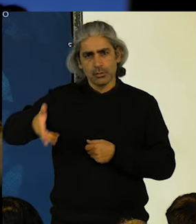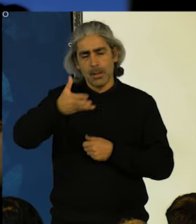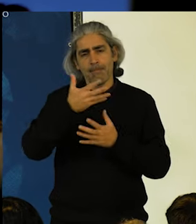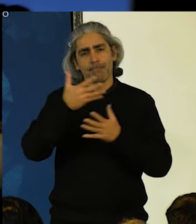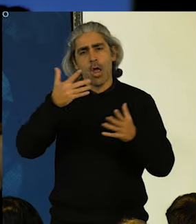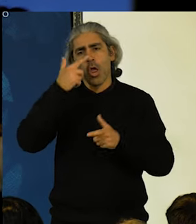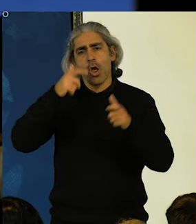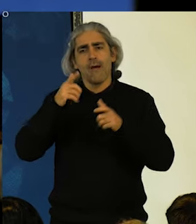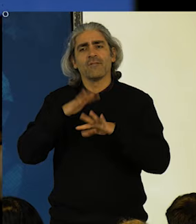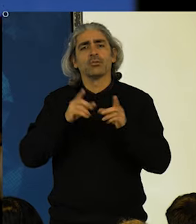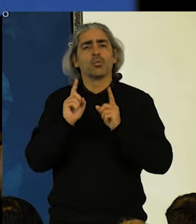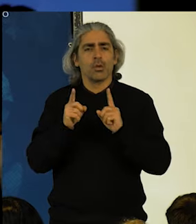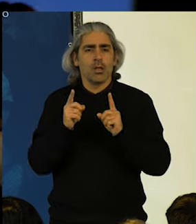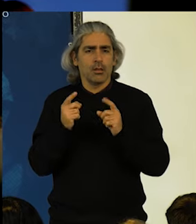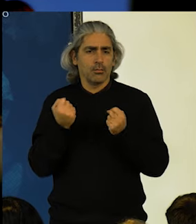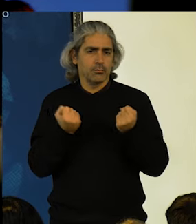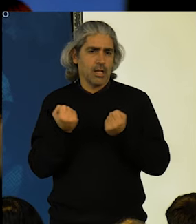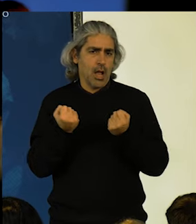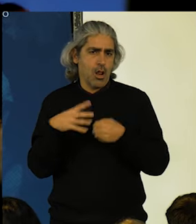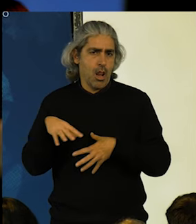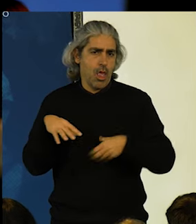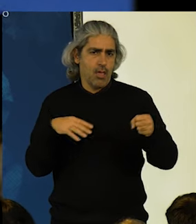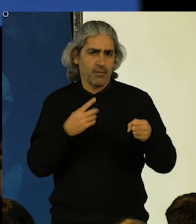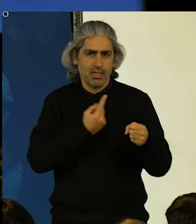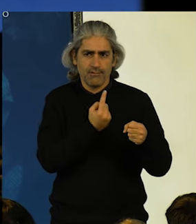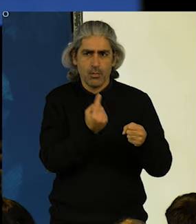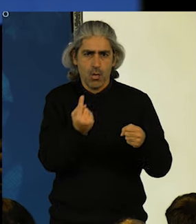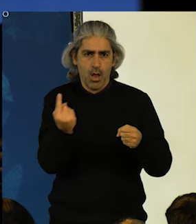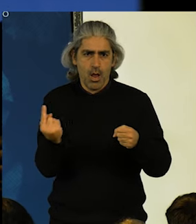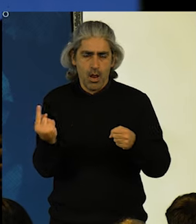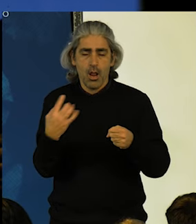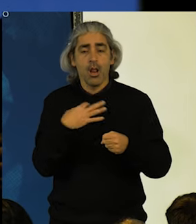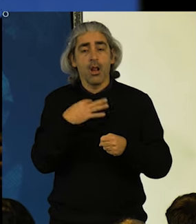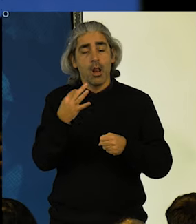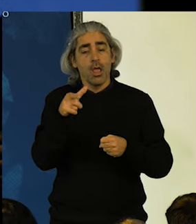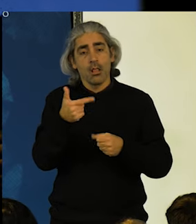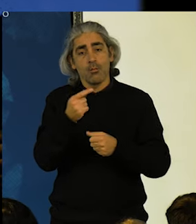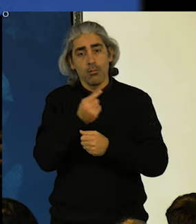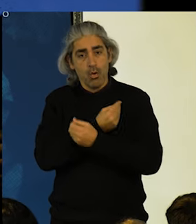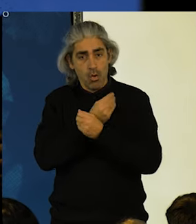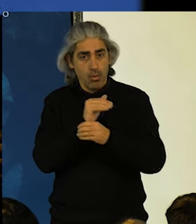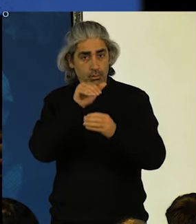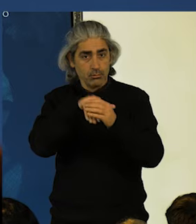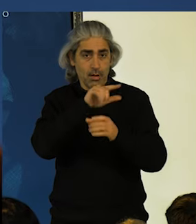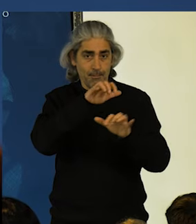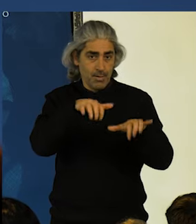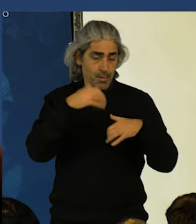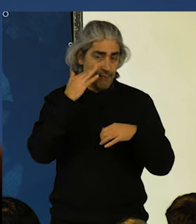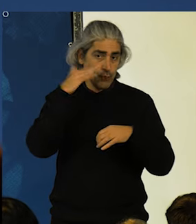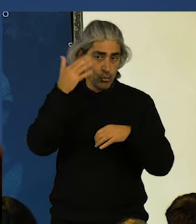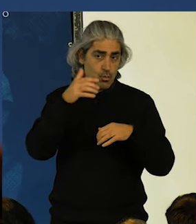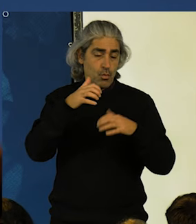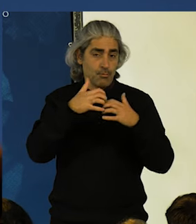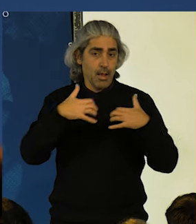a maioria dos trabalhadores para o uso do transporte individual. Os eleitos do Bloco de Esquerda no Parlamento, os futuros eleitos, a nossa futura